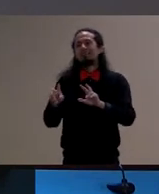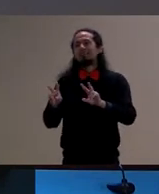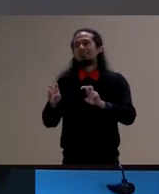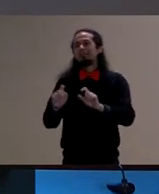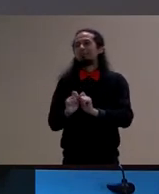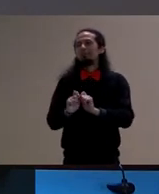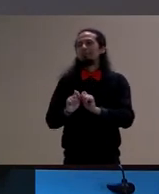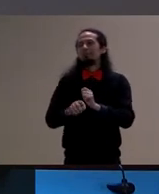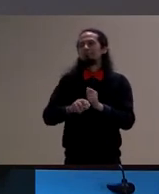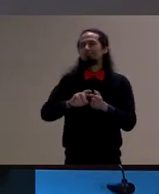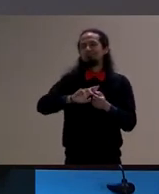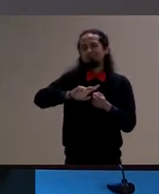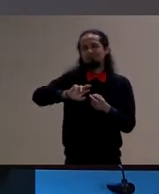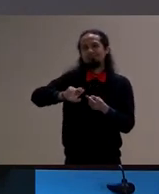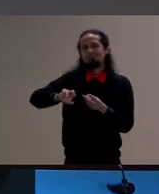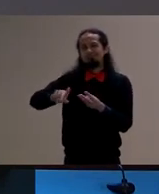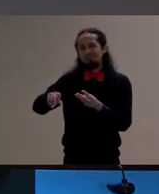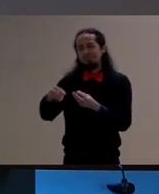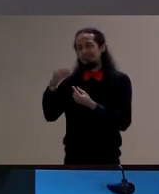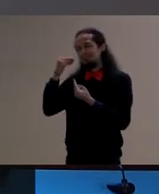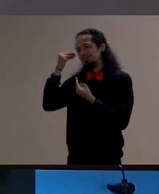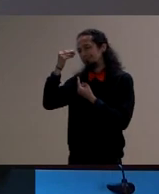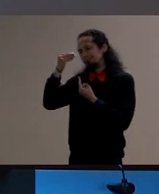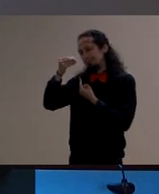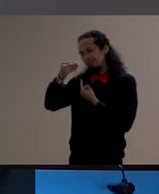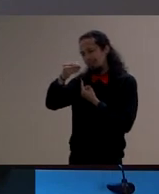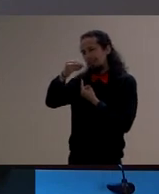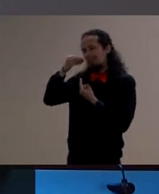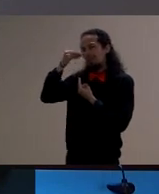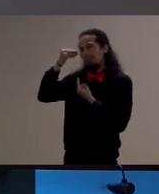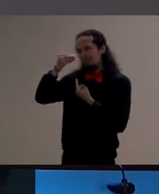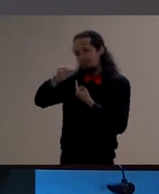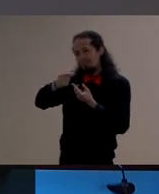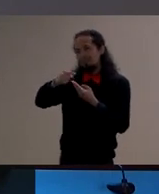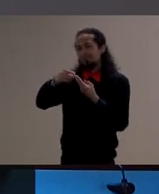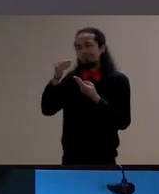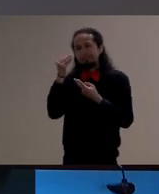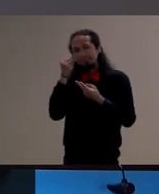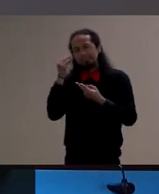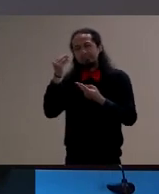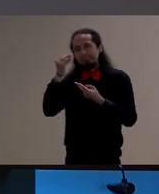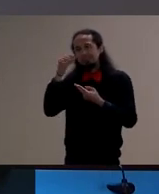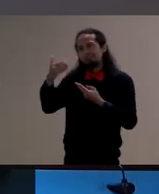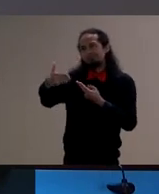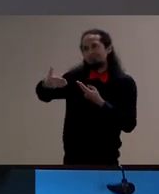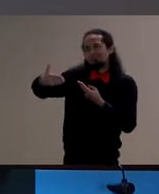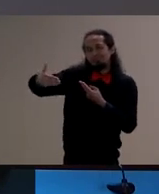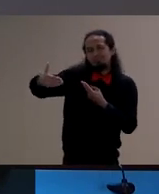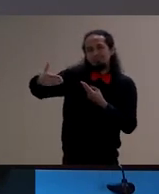entre a experiência e a vivência que fui um pouco tentando mostrar aqui